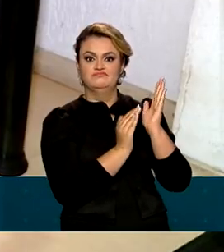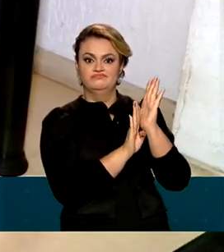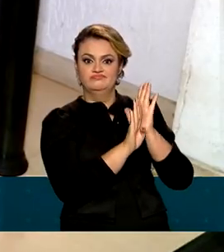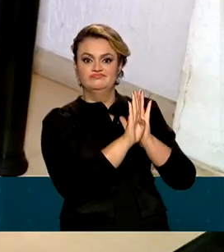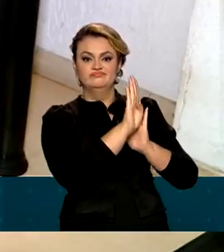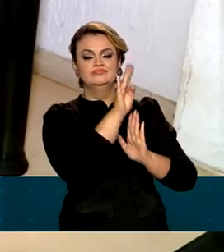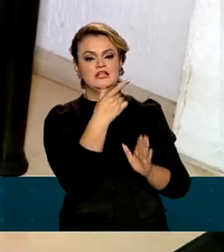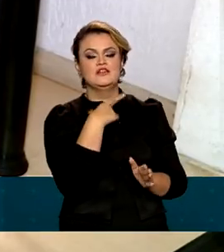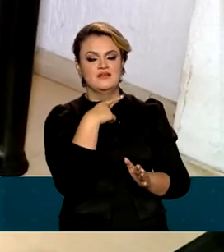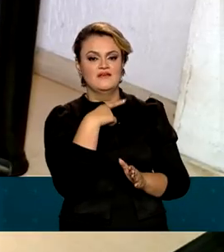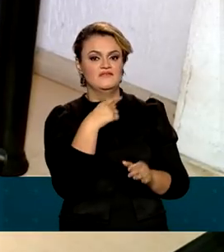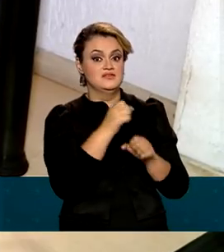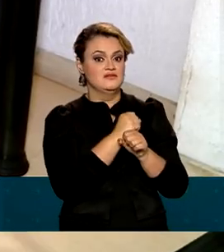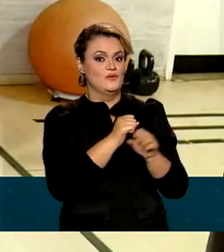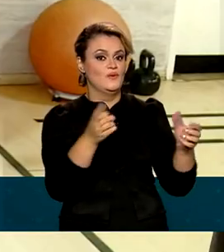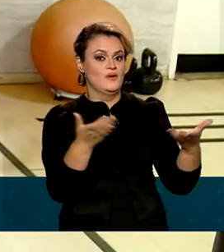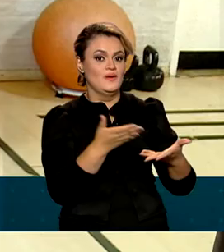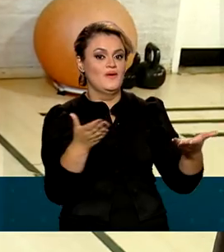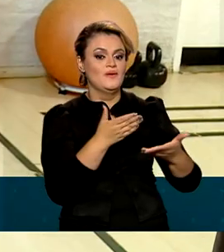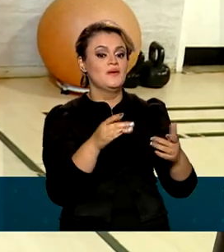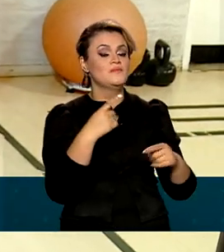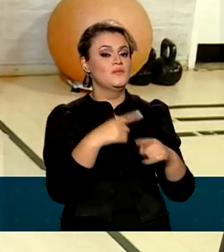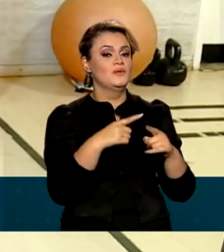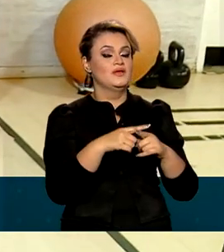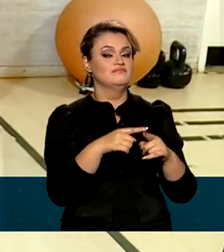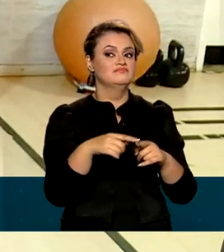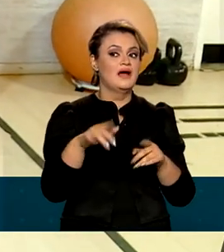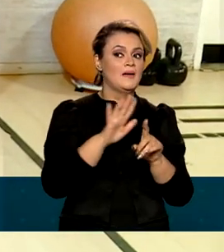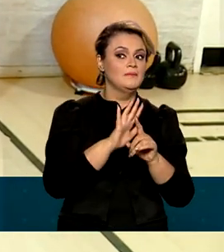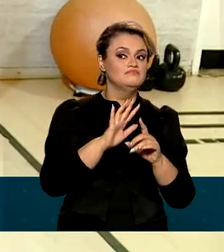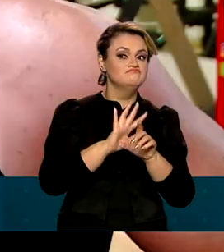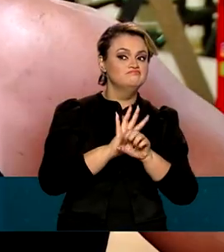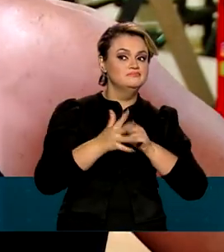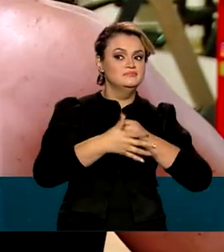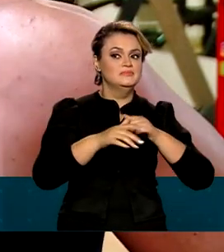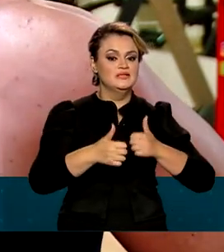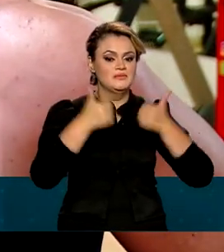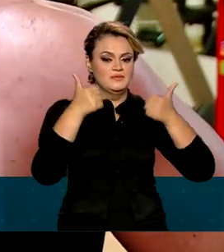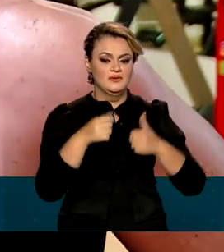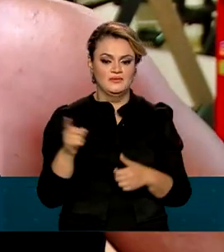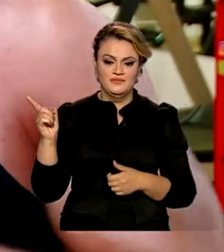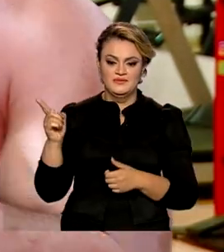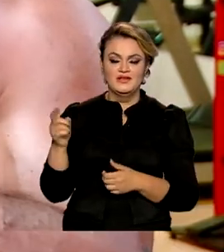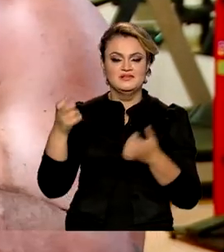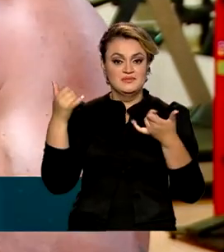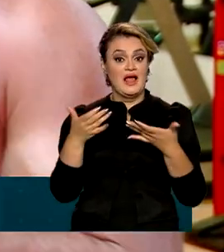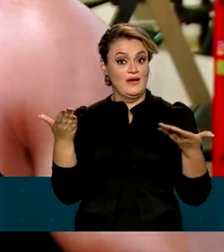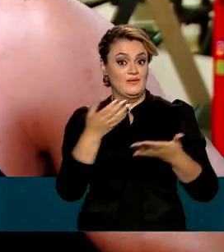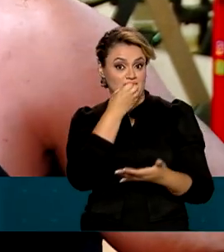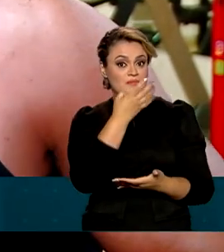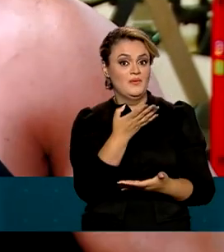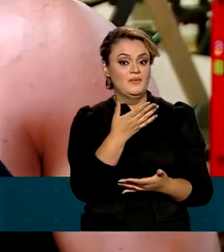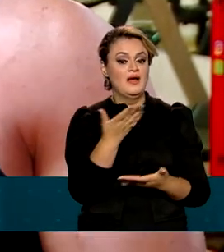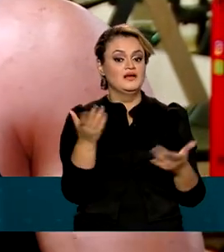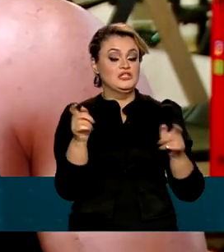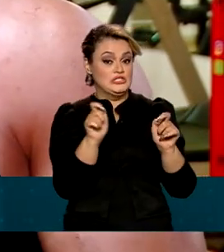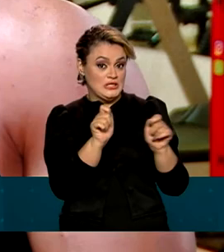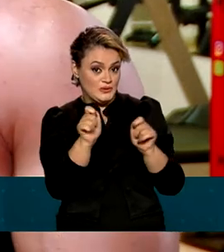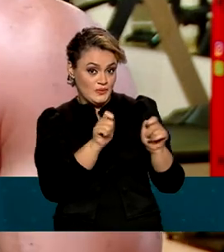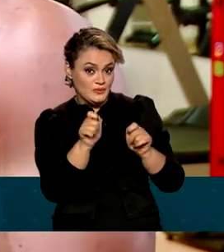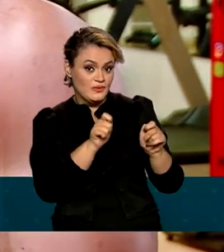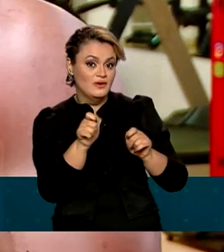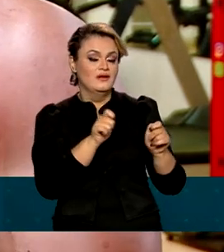consideravelmente este ano, com a melhora do cenário pandêmico. A maré é a favor. Agora a gente tem que controlar e ter